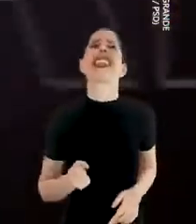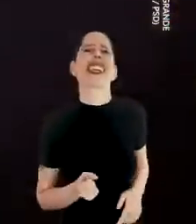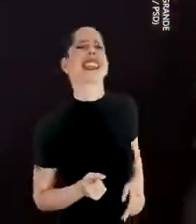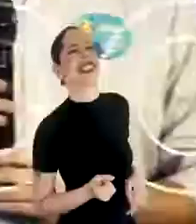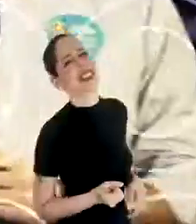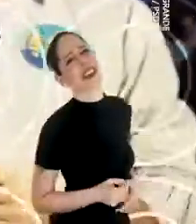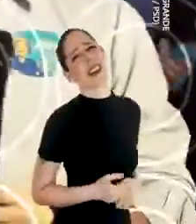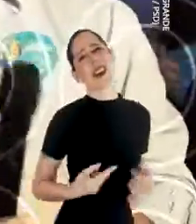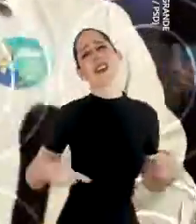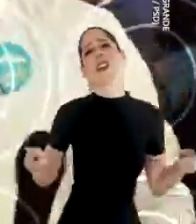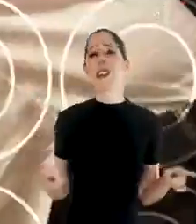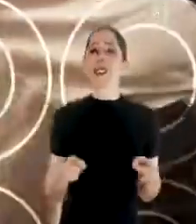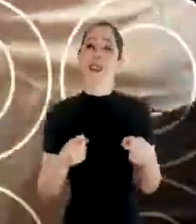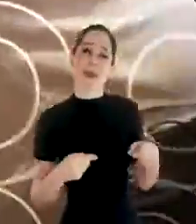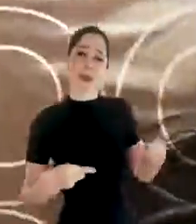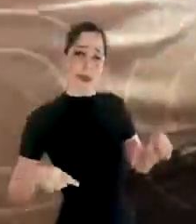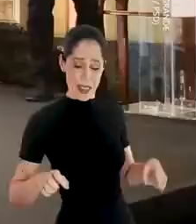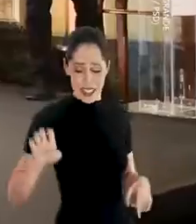Eduardo!